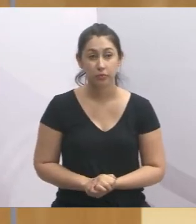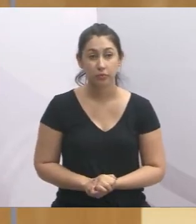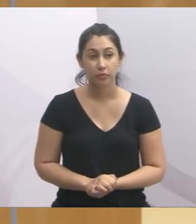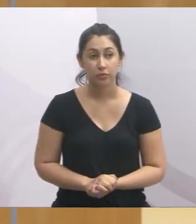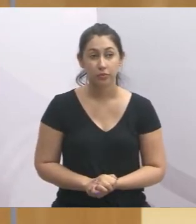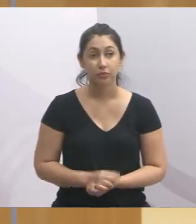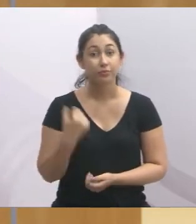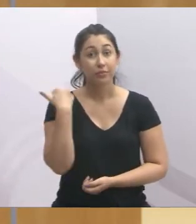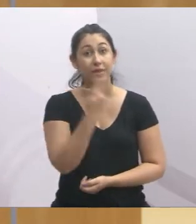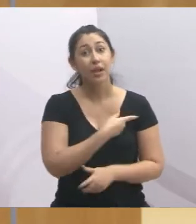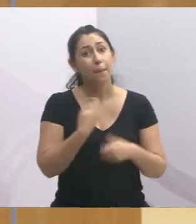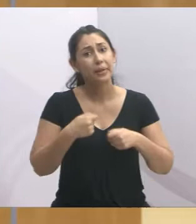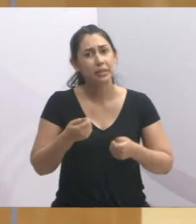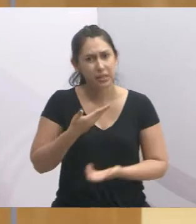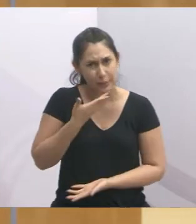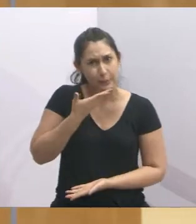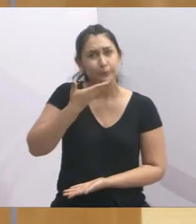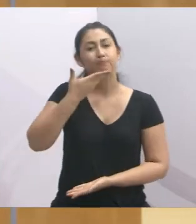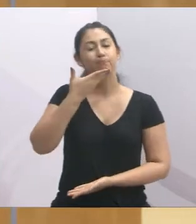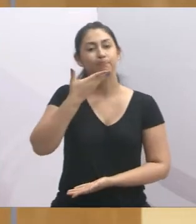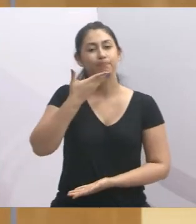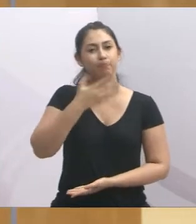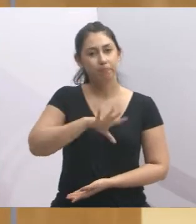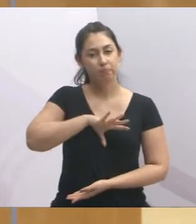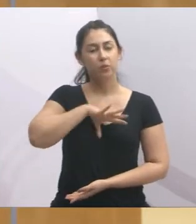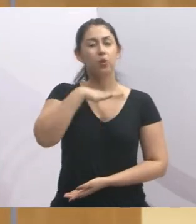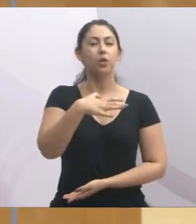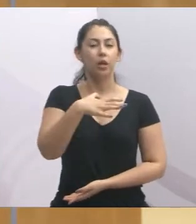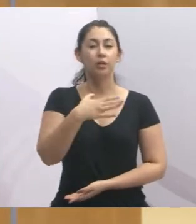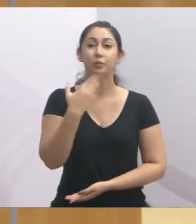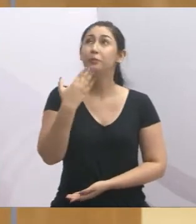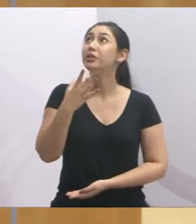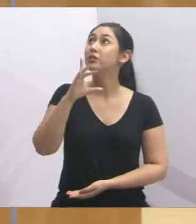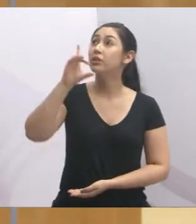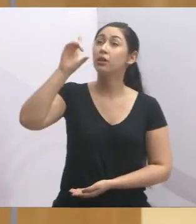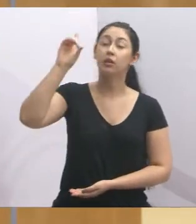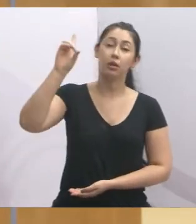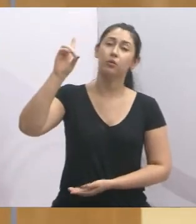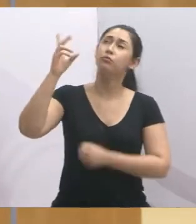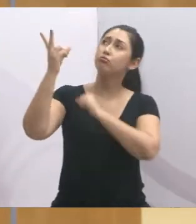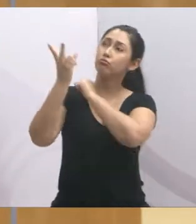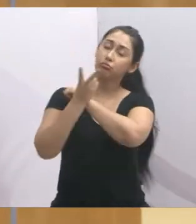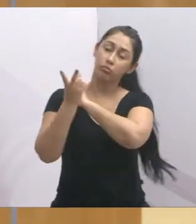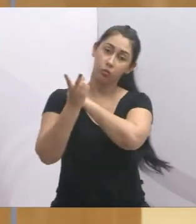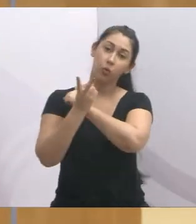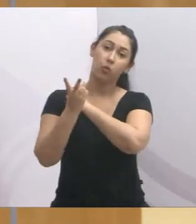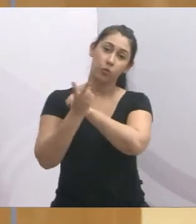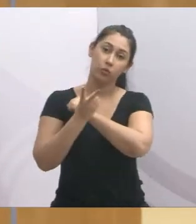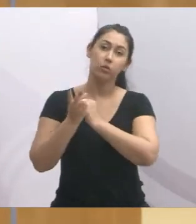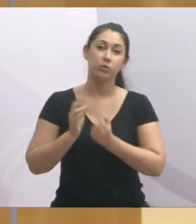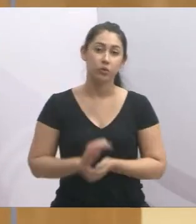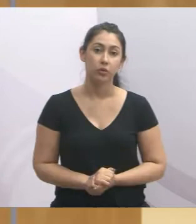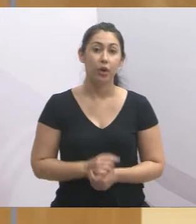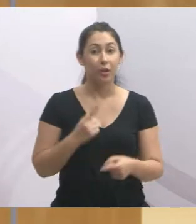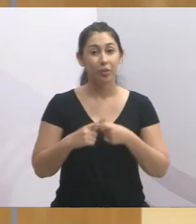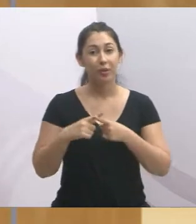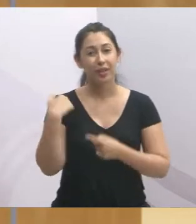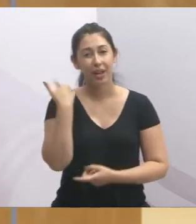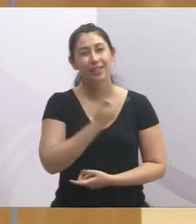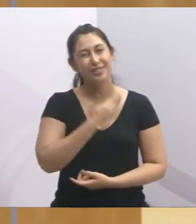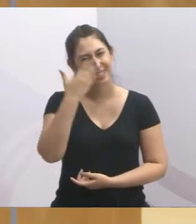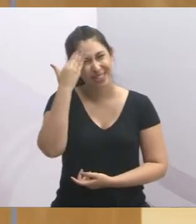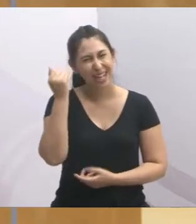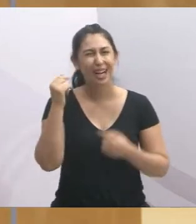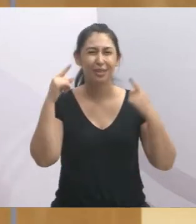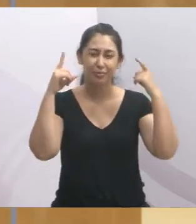E a gente tem que erguer a cabeça, erguer a cabeça e pedir a Deus que nos proteja, porque a gente sabe que não é